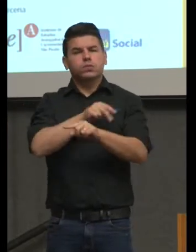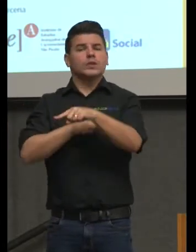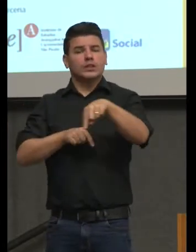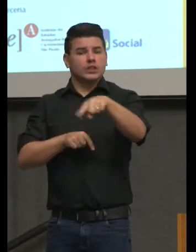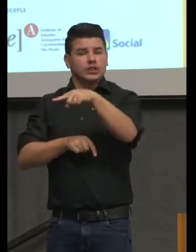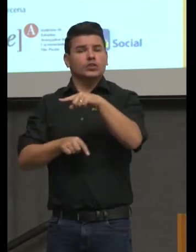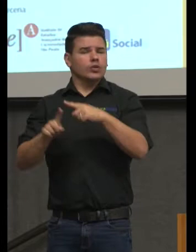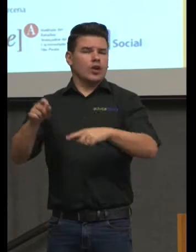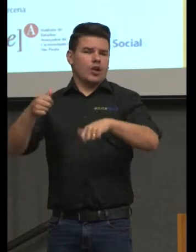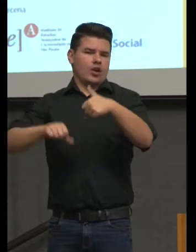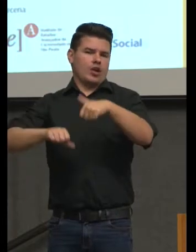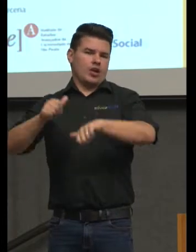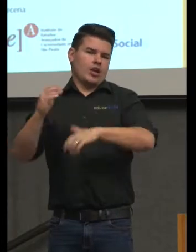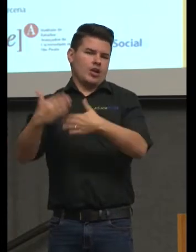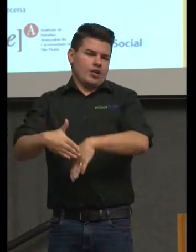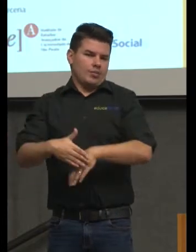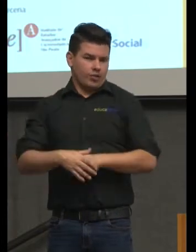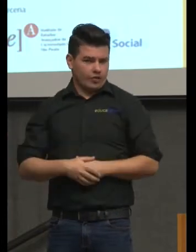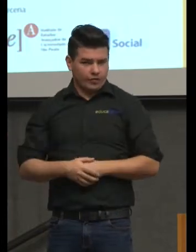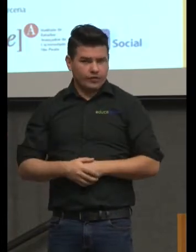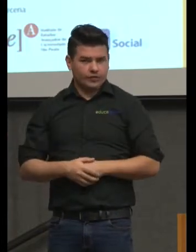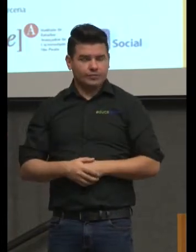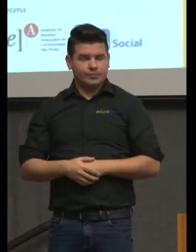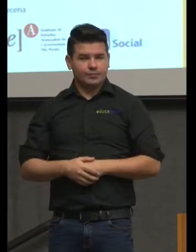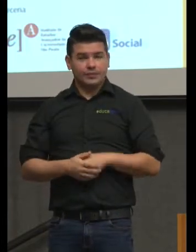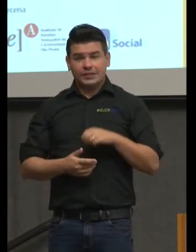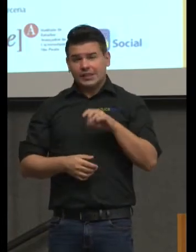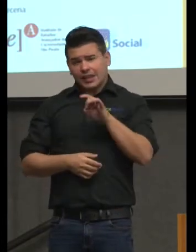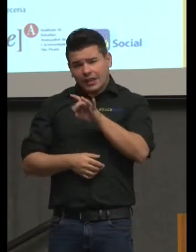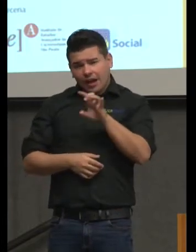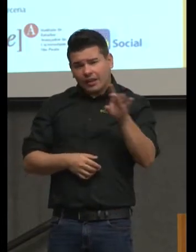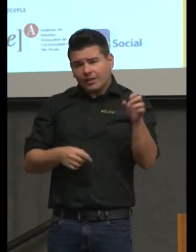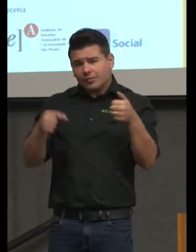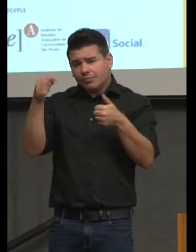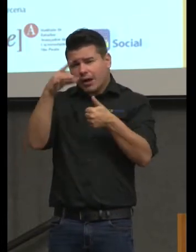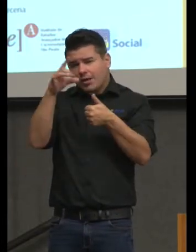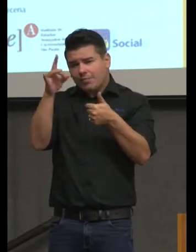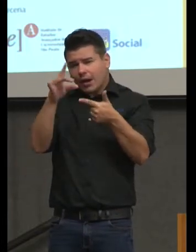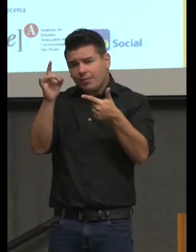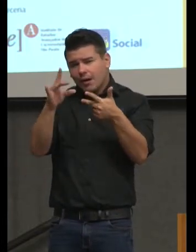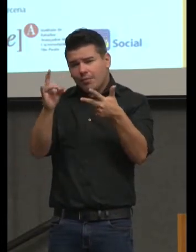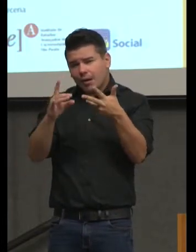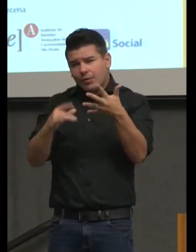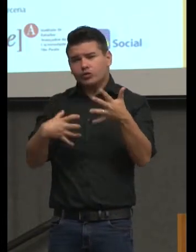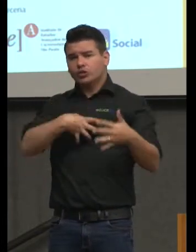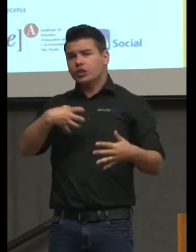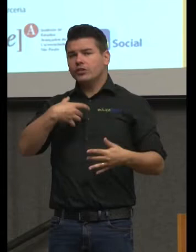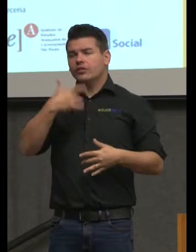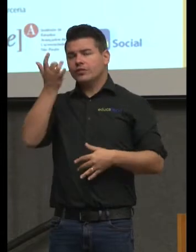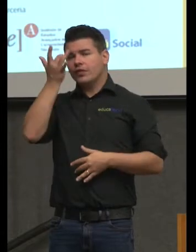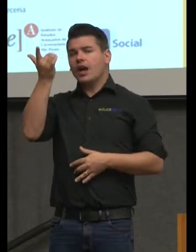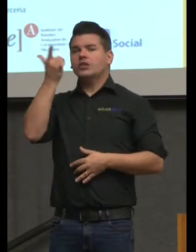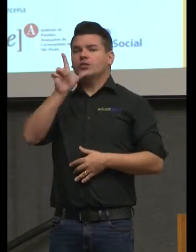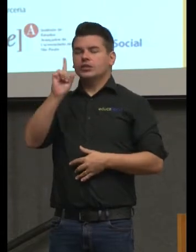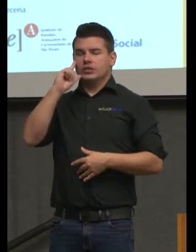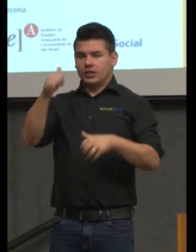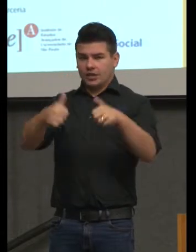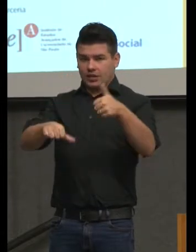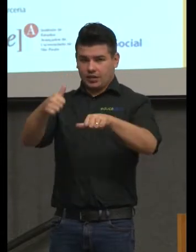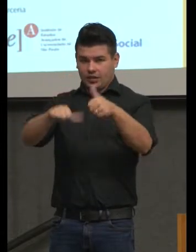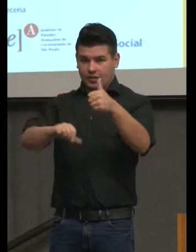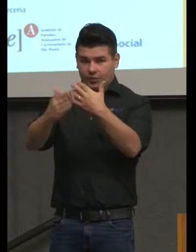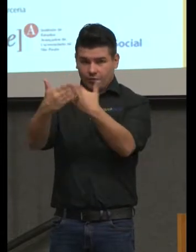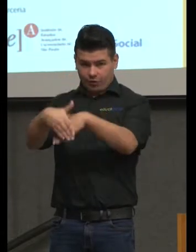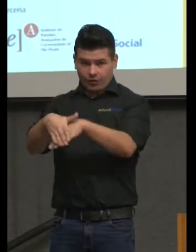em cada circunstância tem uma maneira de avaliar isso eu formo professores eu dou